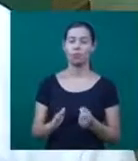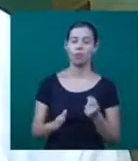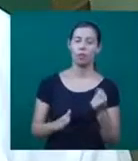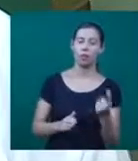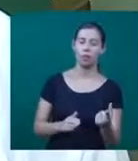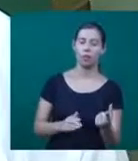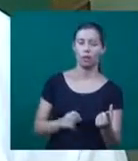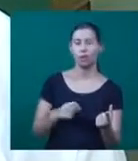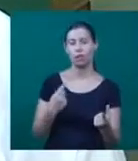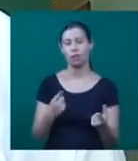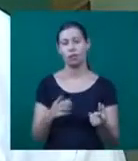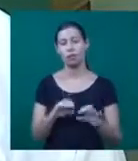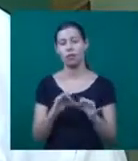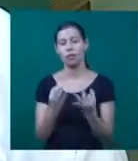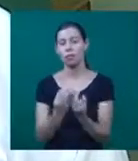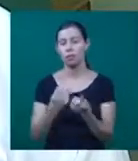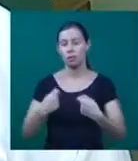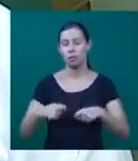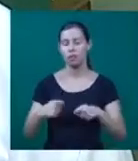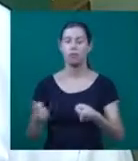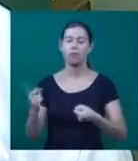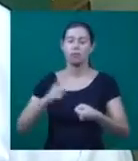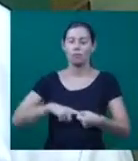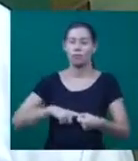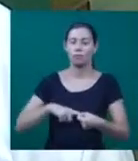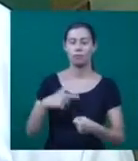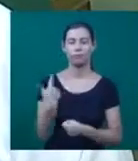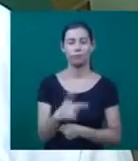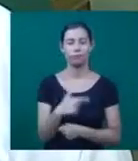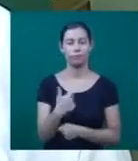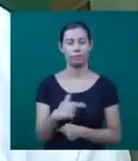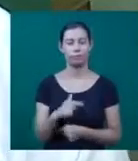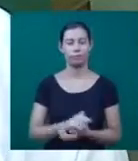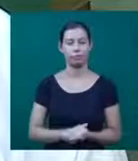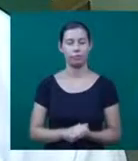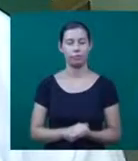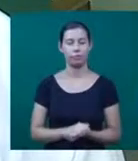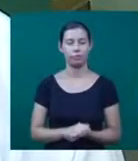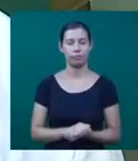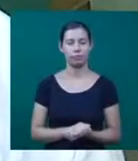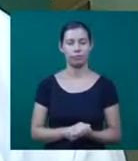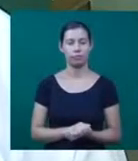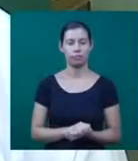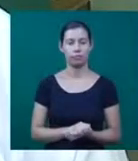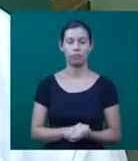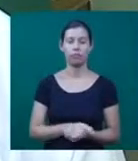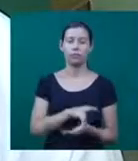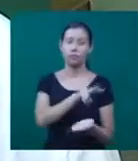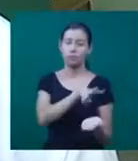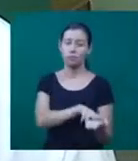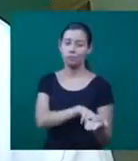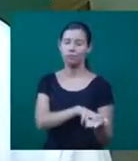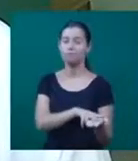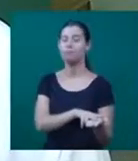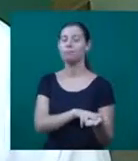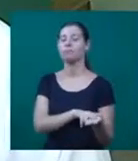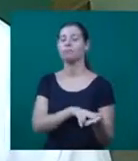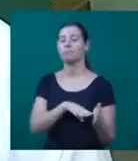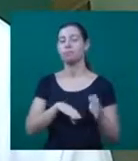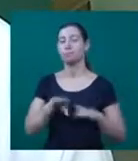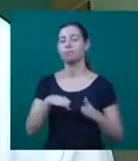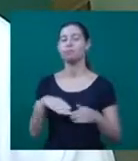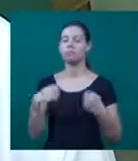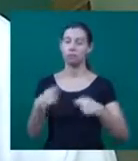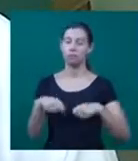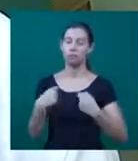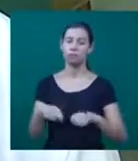precisando, e tudo isso esquecem de retornar, né. A gente sempre lembrar que sempre temos pacientes necessitando, independente de você conhecer ou não,